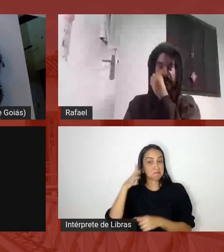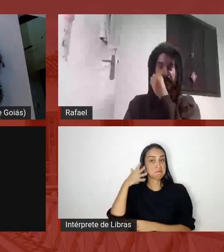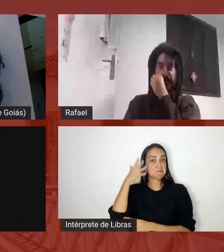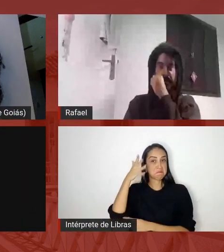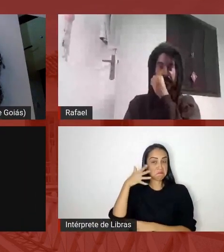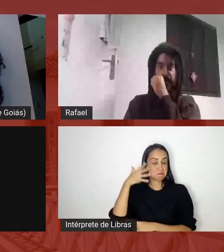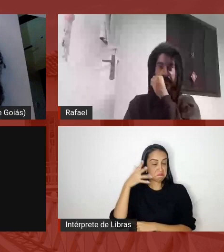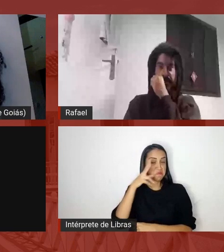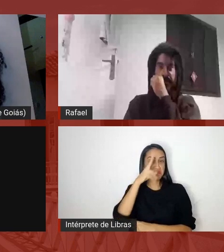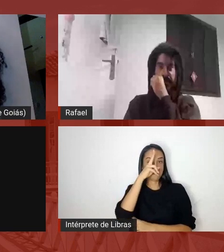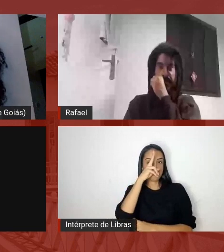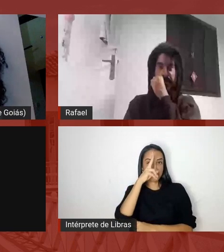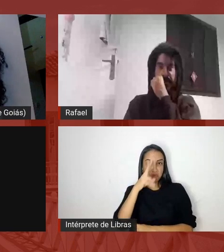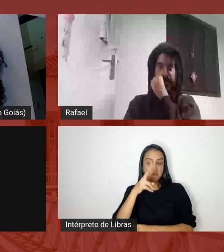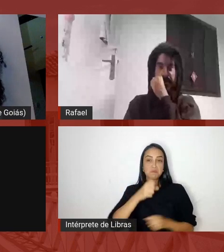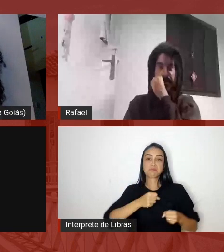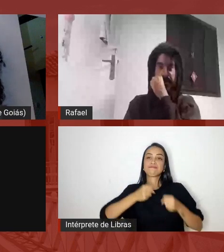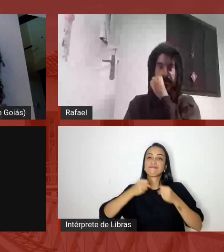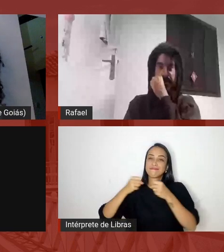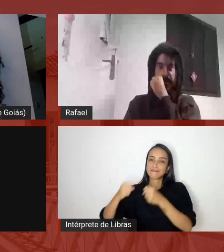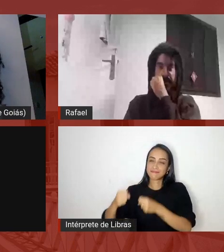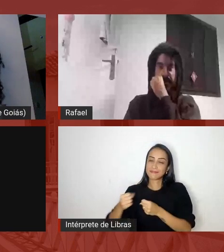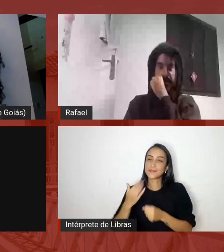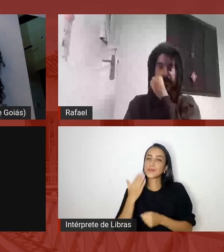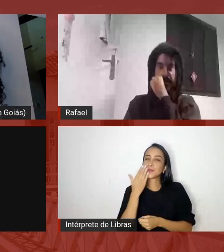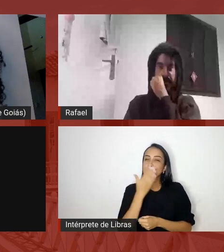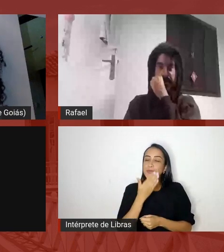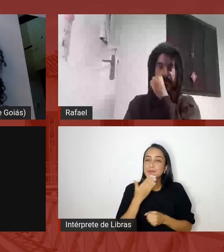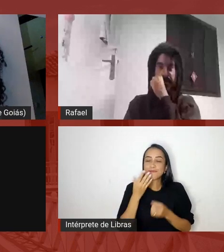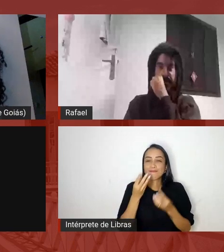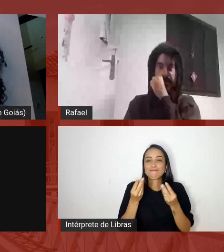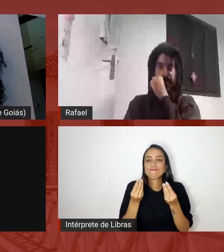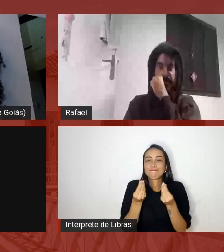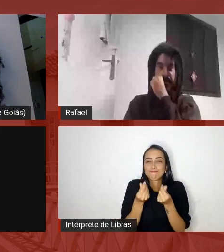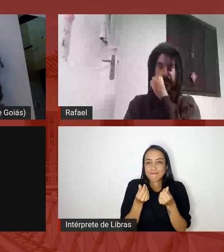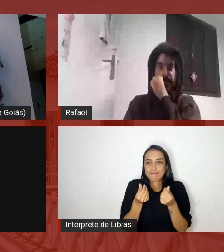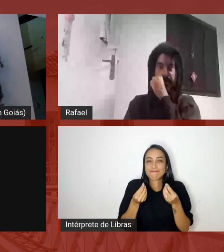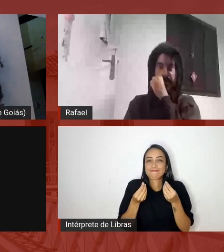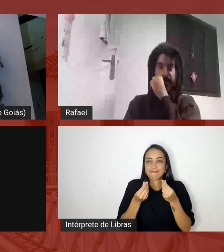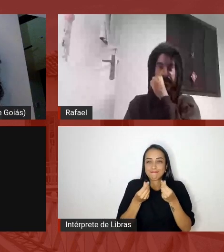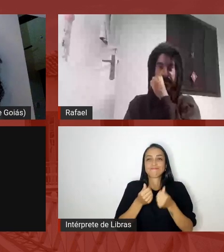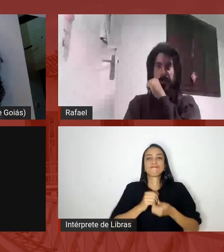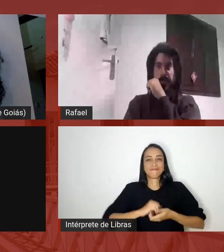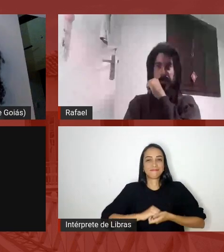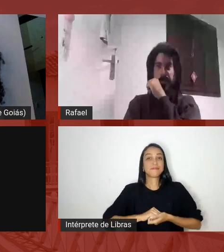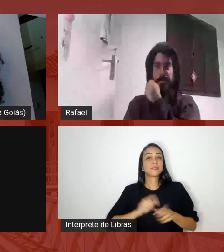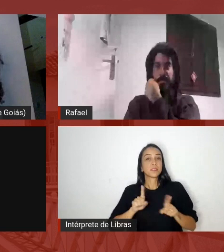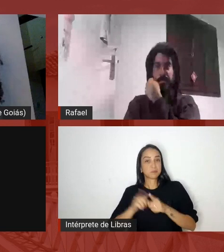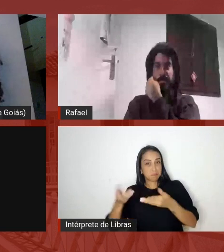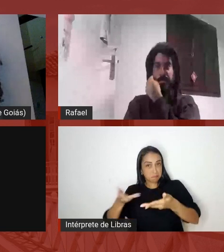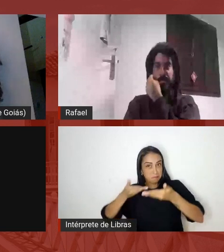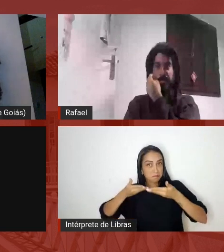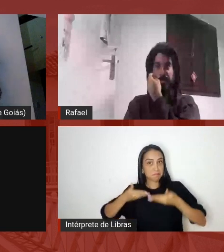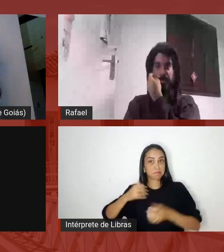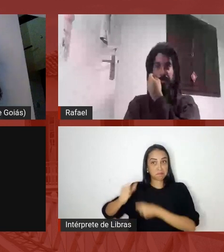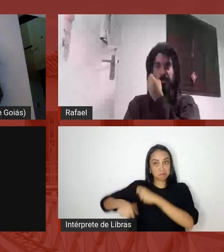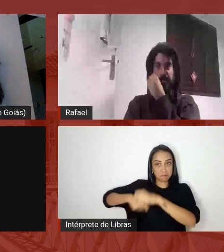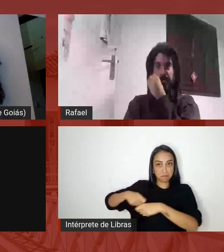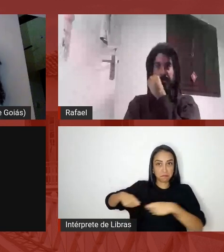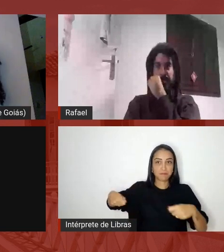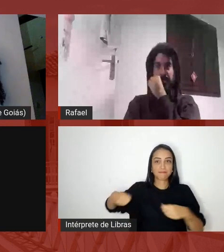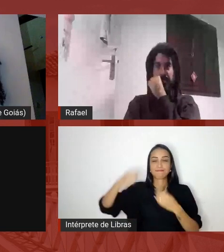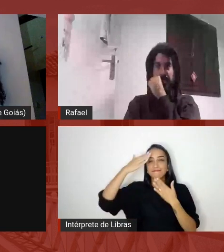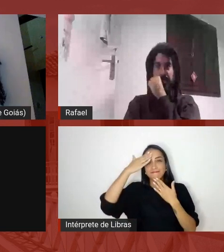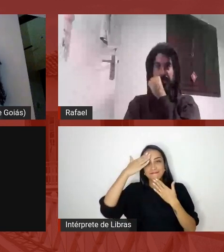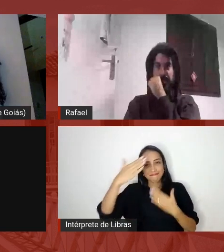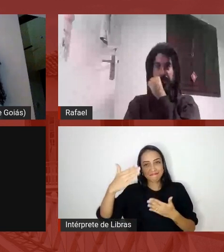forte doce ao mesmo tempo já chamamos Frei Paulo agradecemos a presença Frei Paulo hoje é